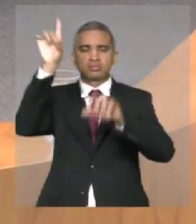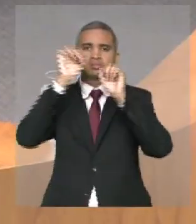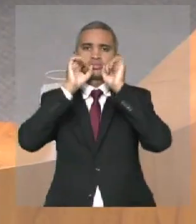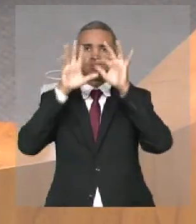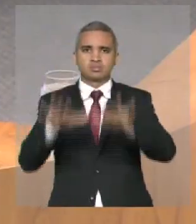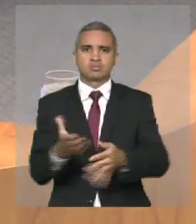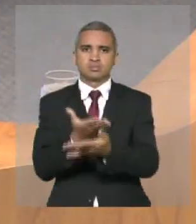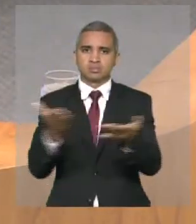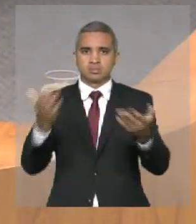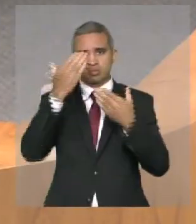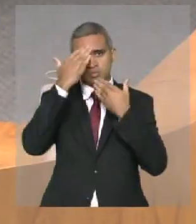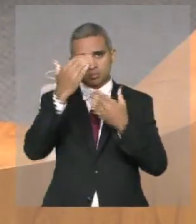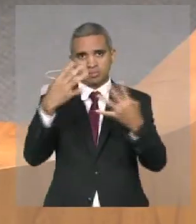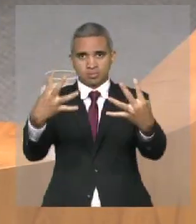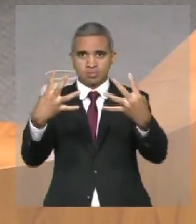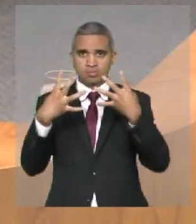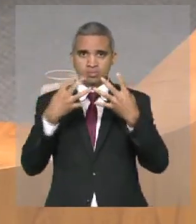todos. Obrigado pela atenção, senhoras e senhores.